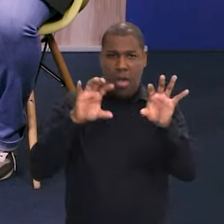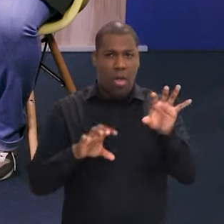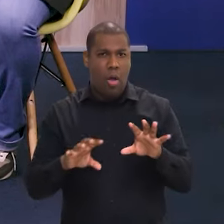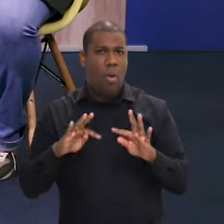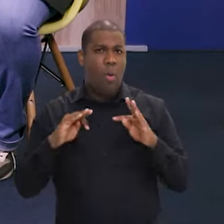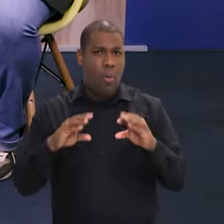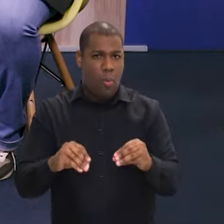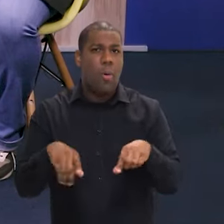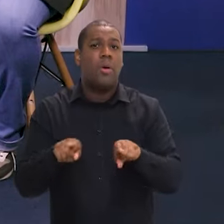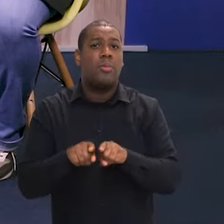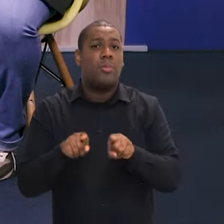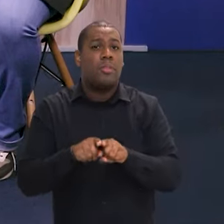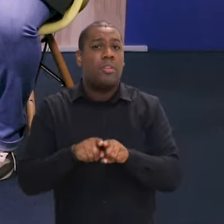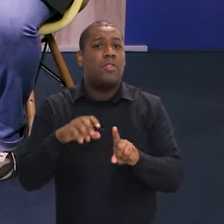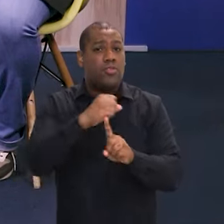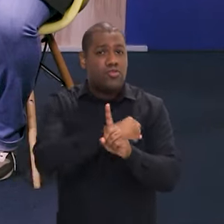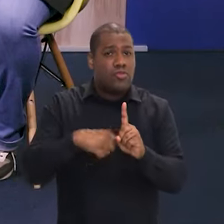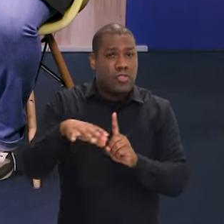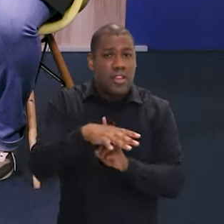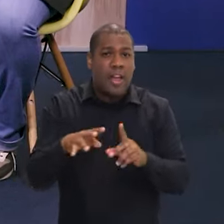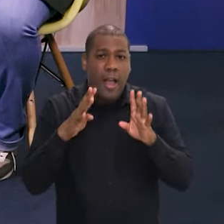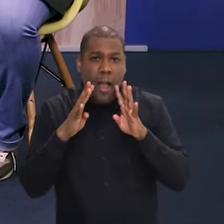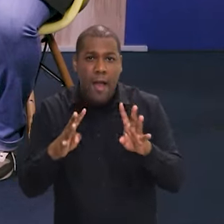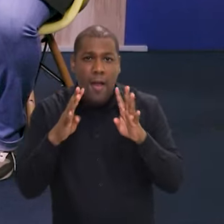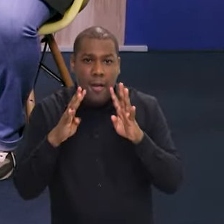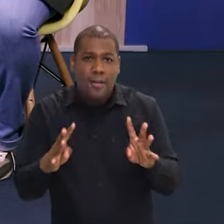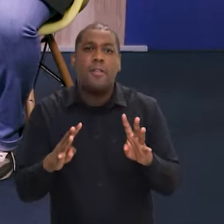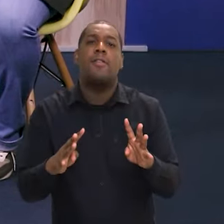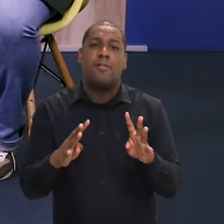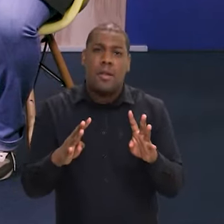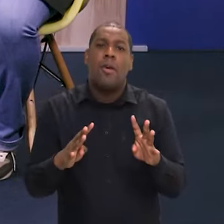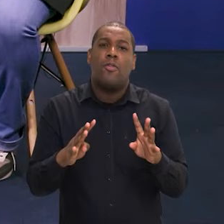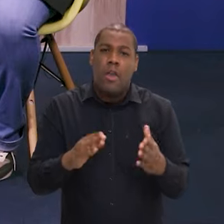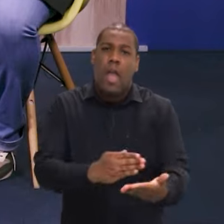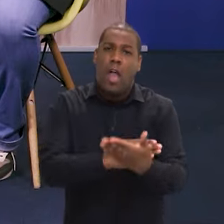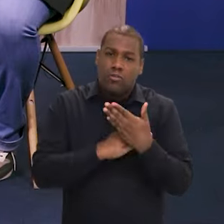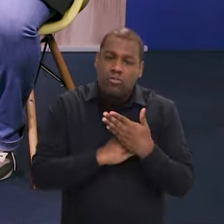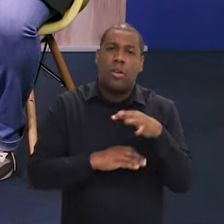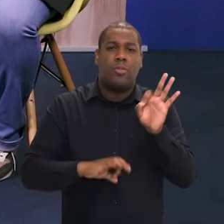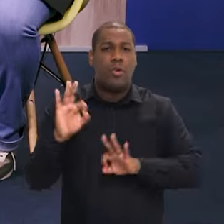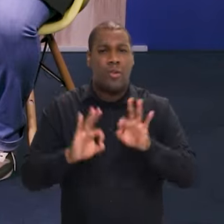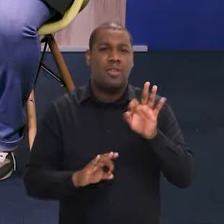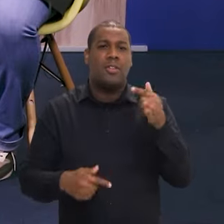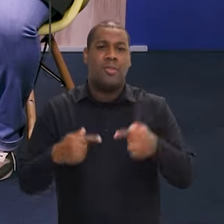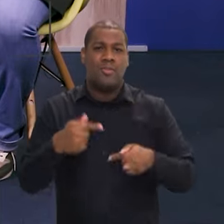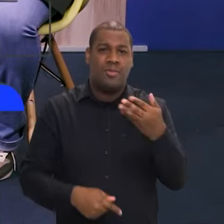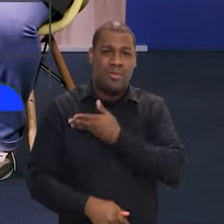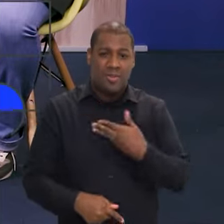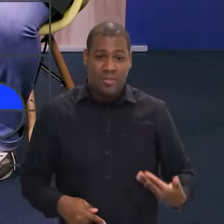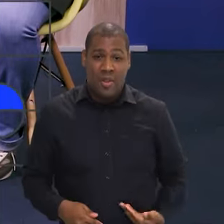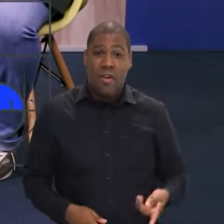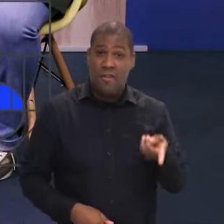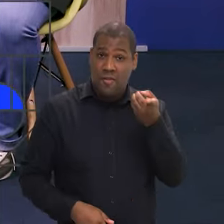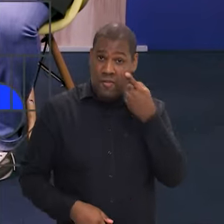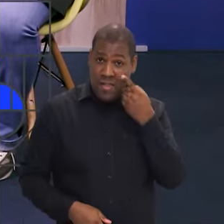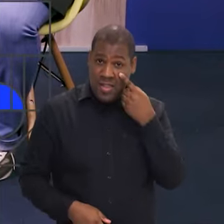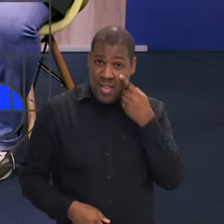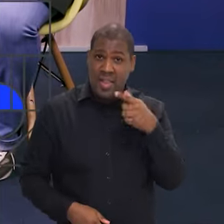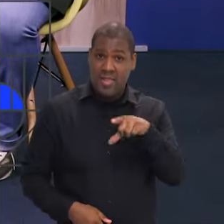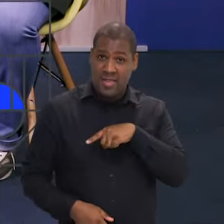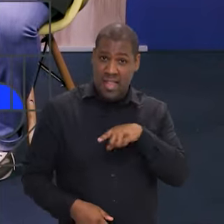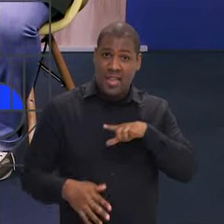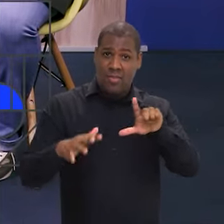e a escuta da sociedade para a gente refinar e melhorar o nosso alcance. Então, quem está nos assistindo, plataforma